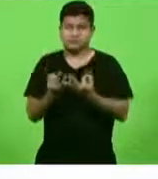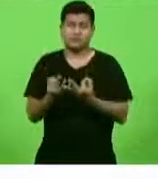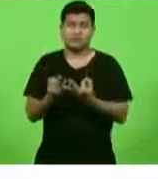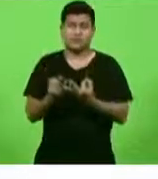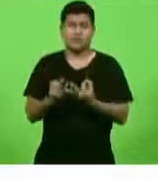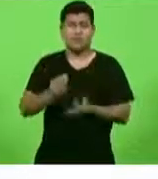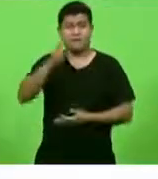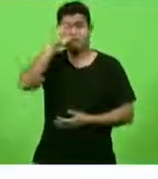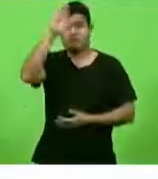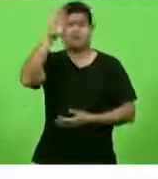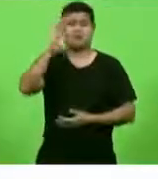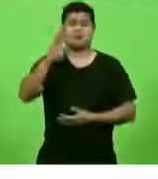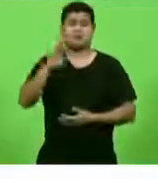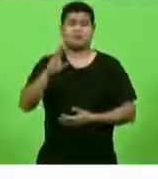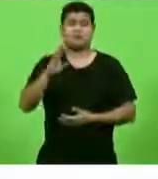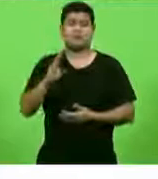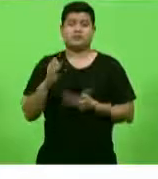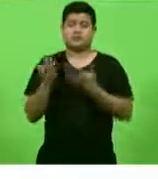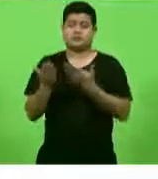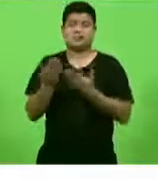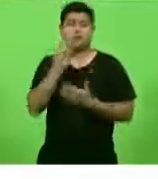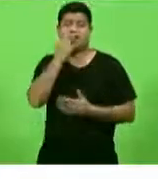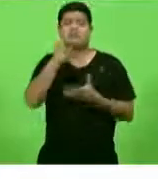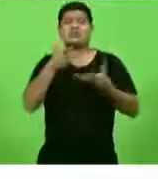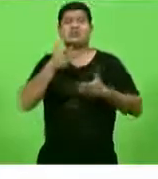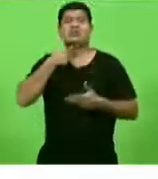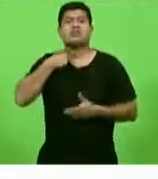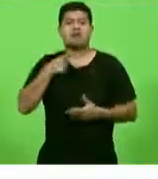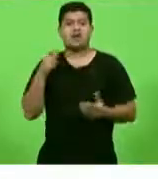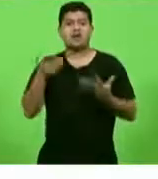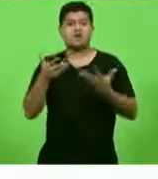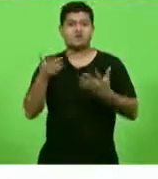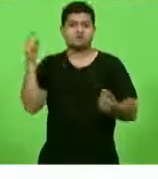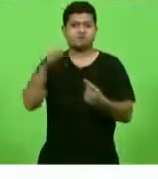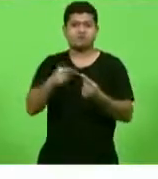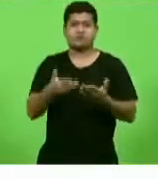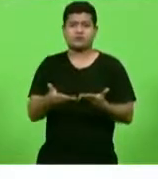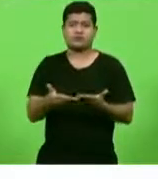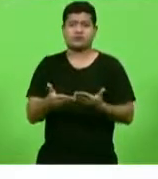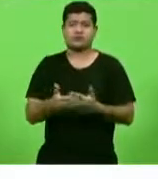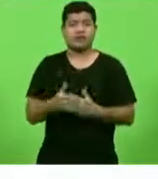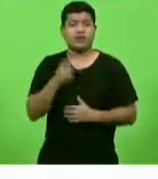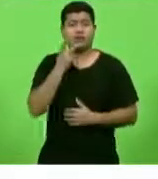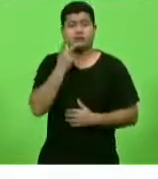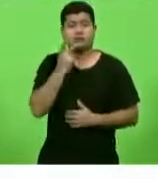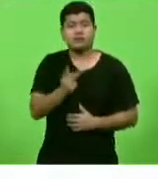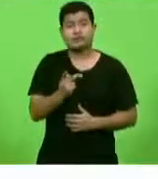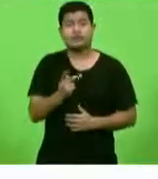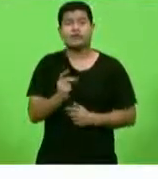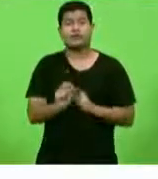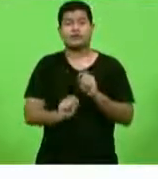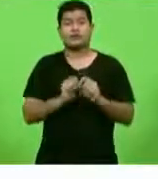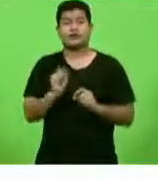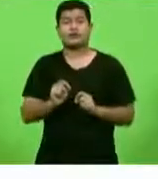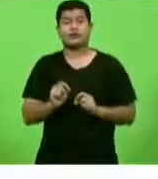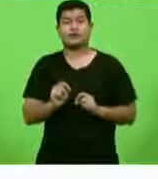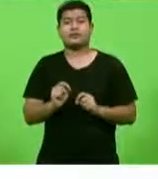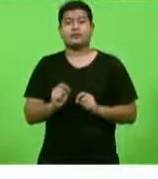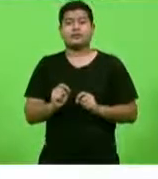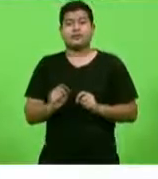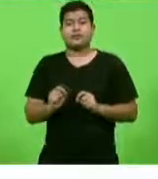principal objetivo desse pessoal. Eu vou falar aqui sobre sobre os privilégios de classe